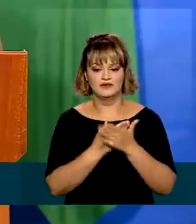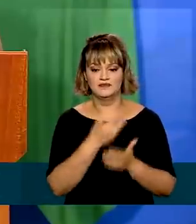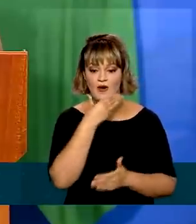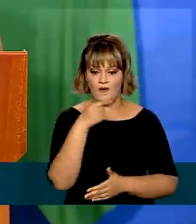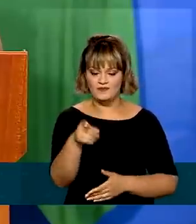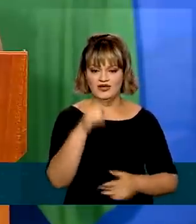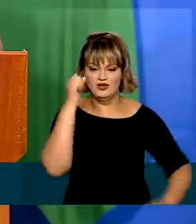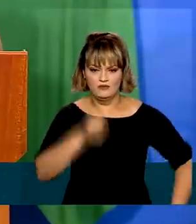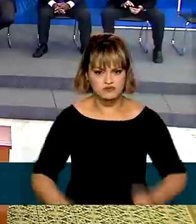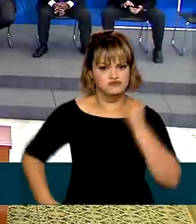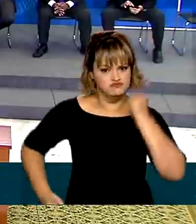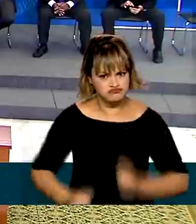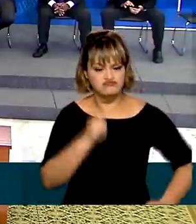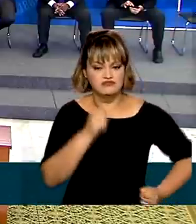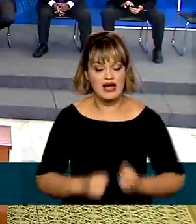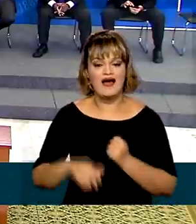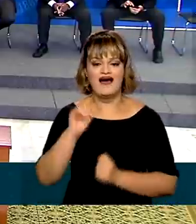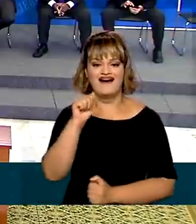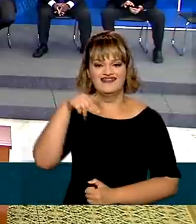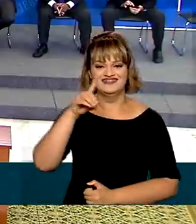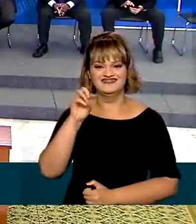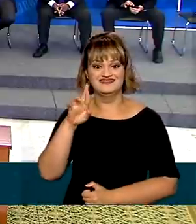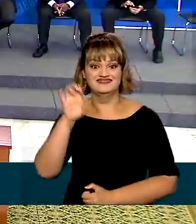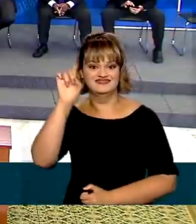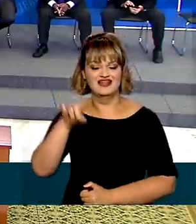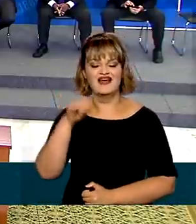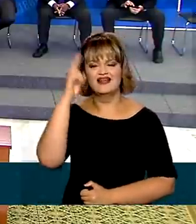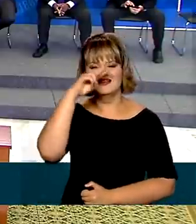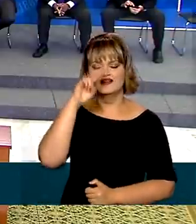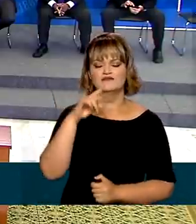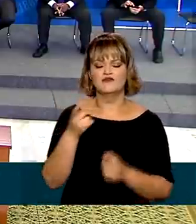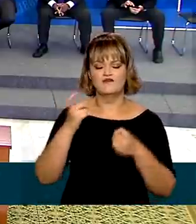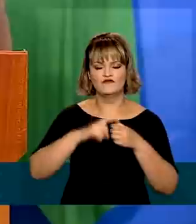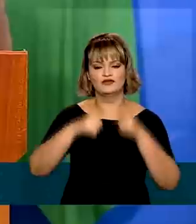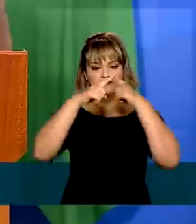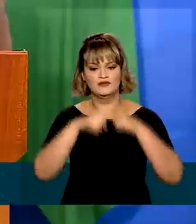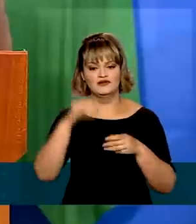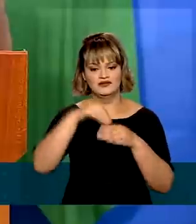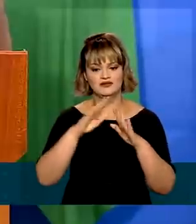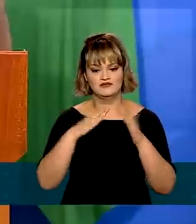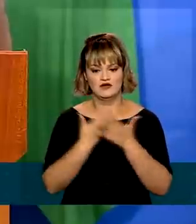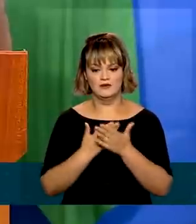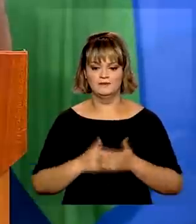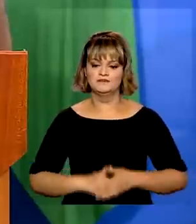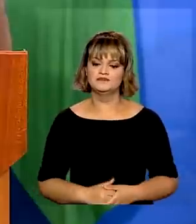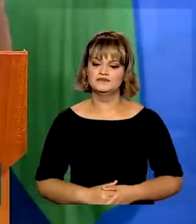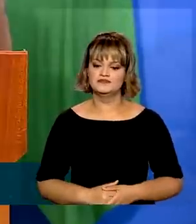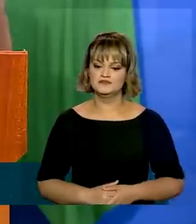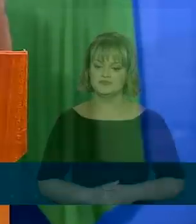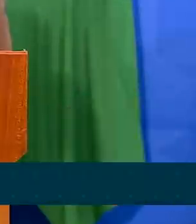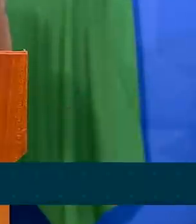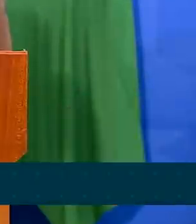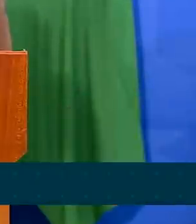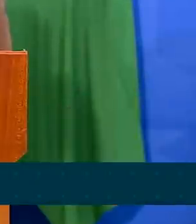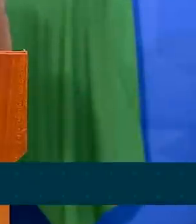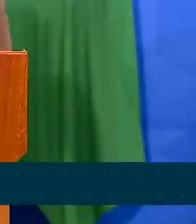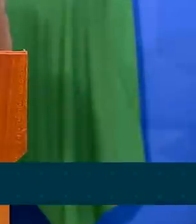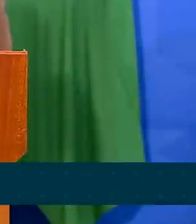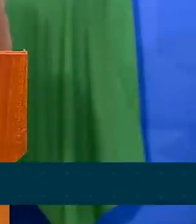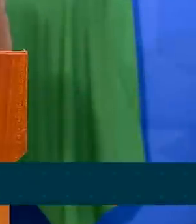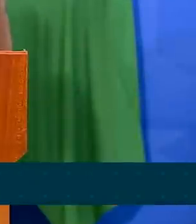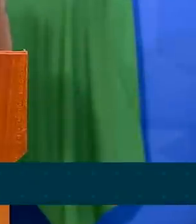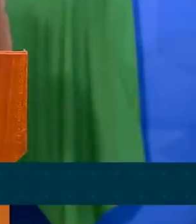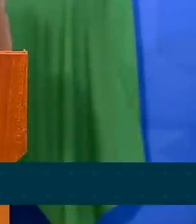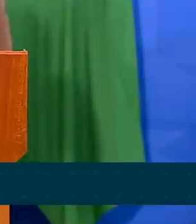Domingos lembrou o retorno dos Jogos Escolares Brasileiros. O Jebes voltou a dar esperança